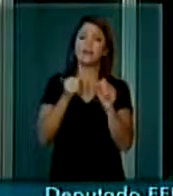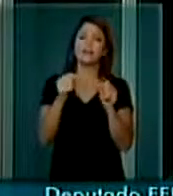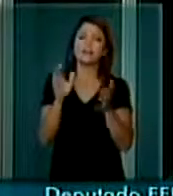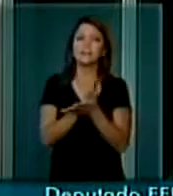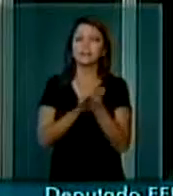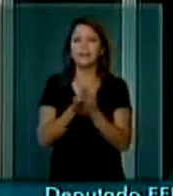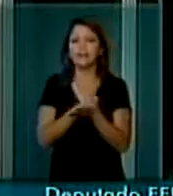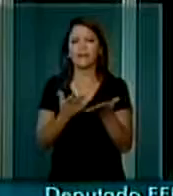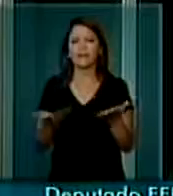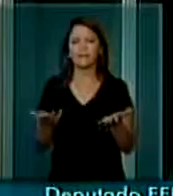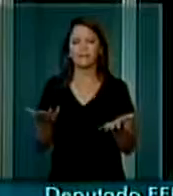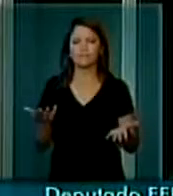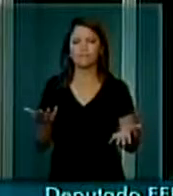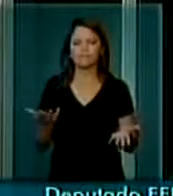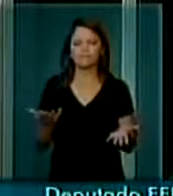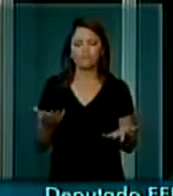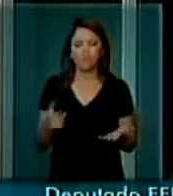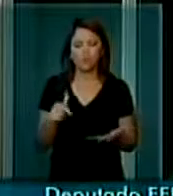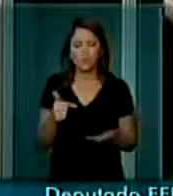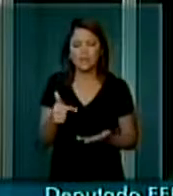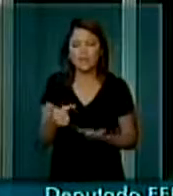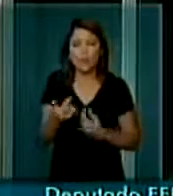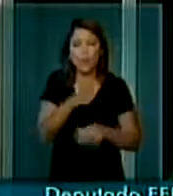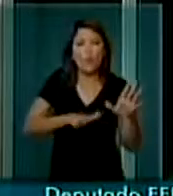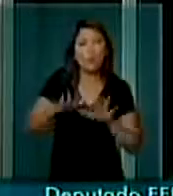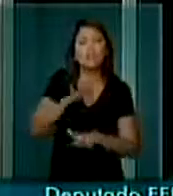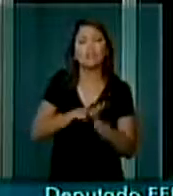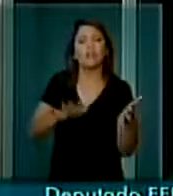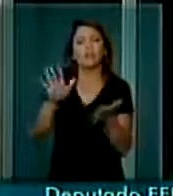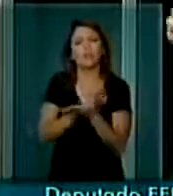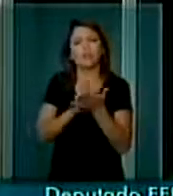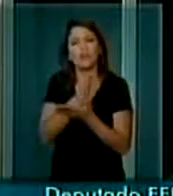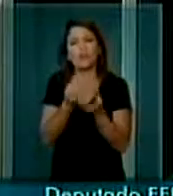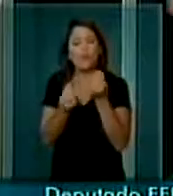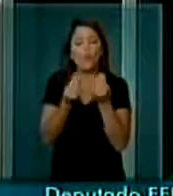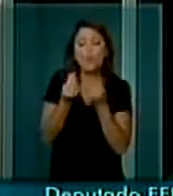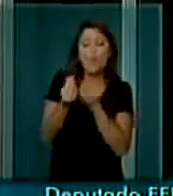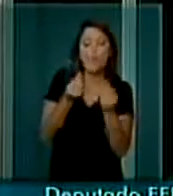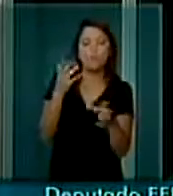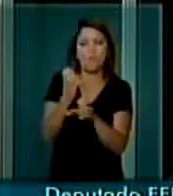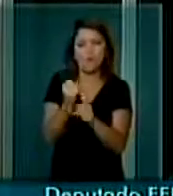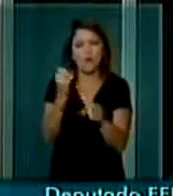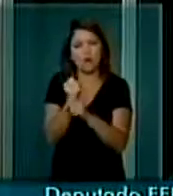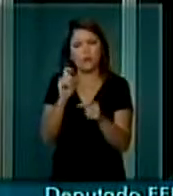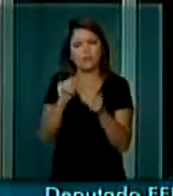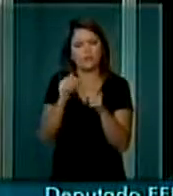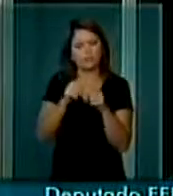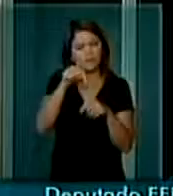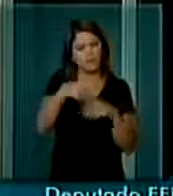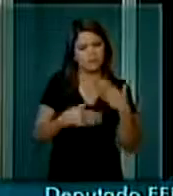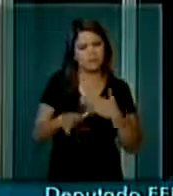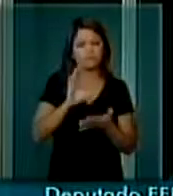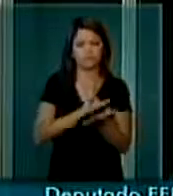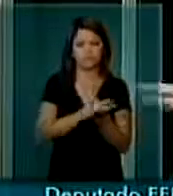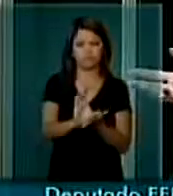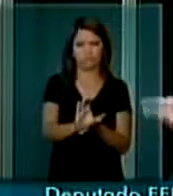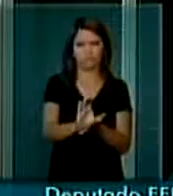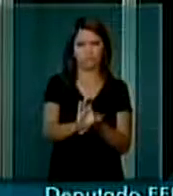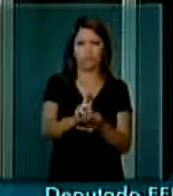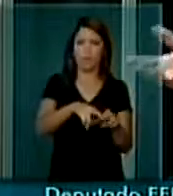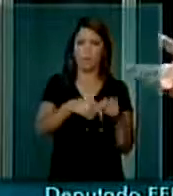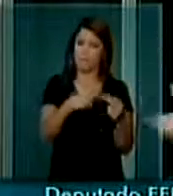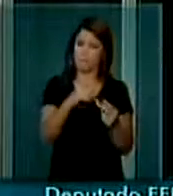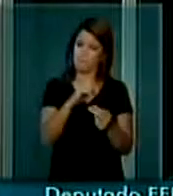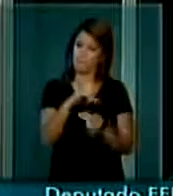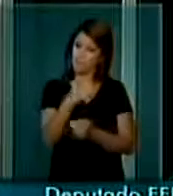cuidado com cálculos feitos para este investimento. O PAC